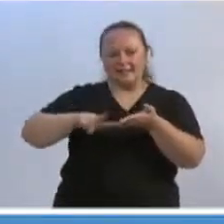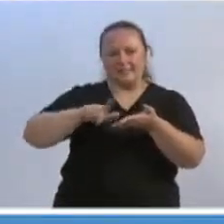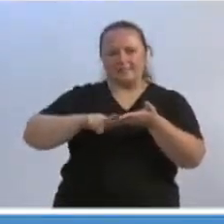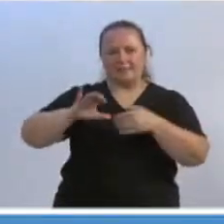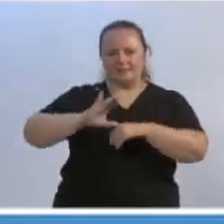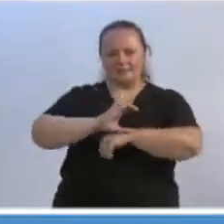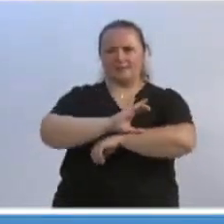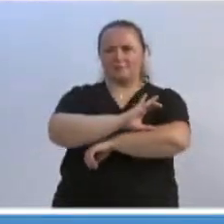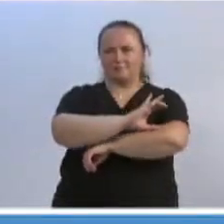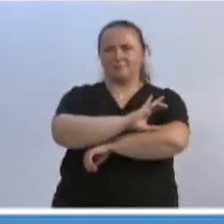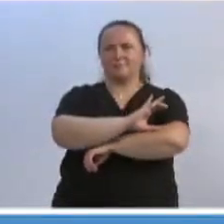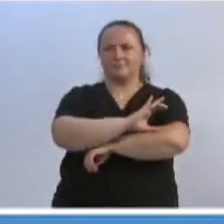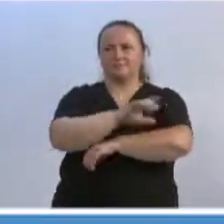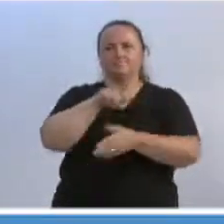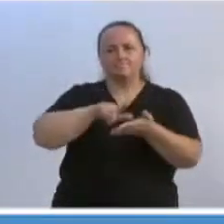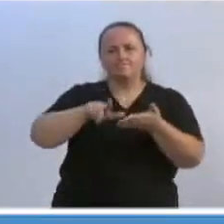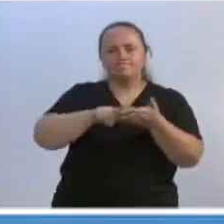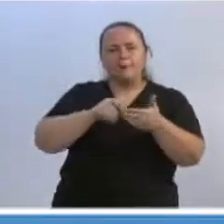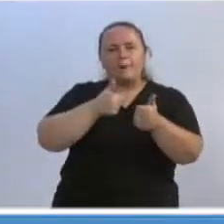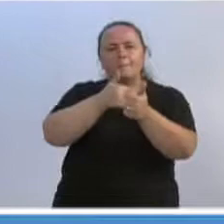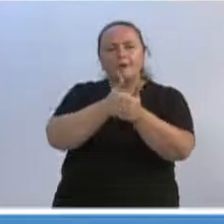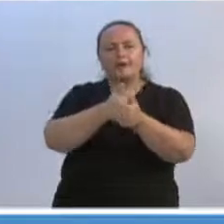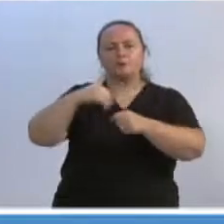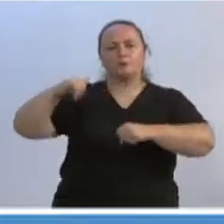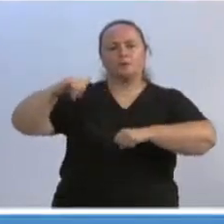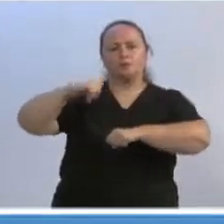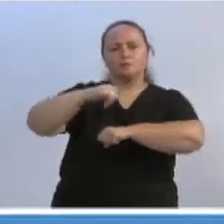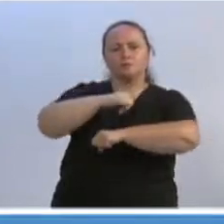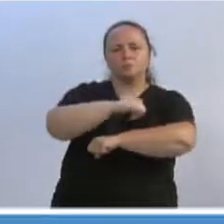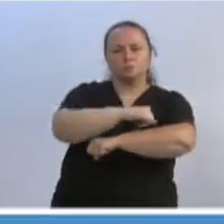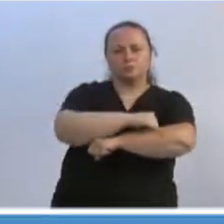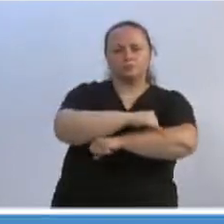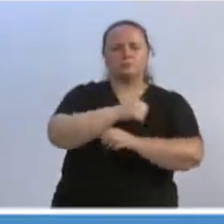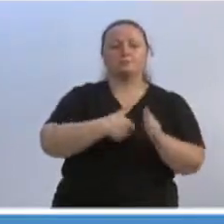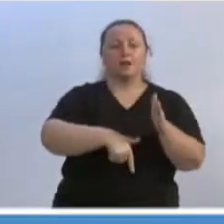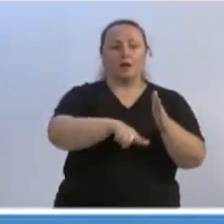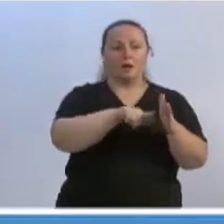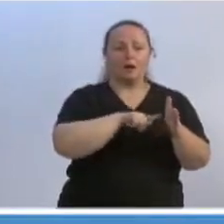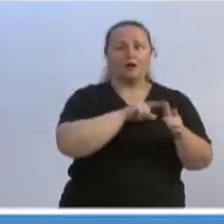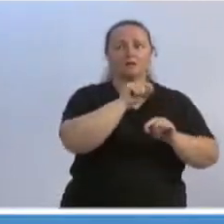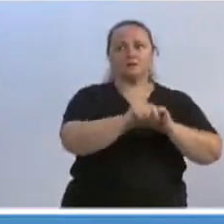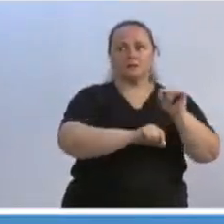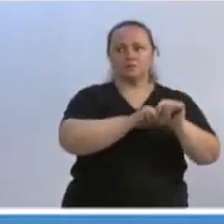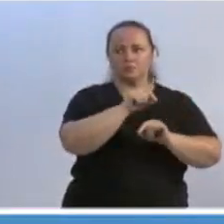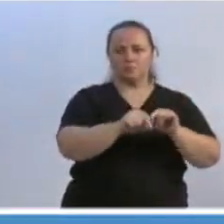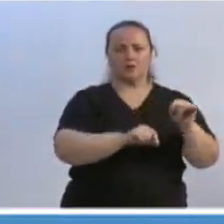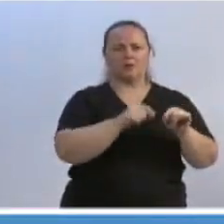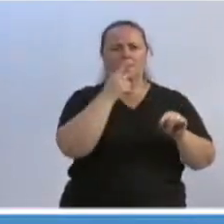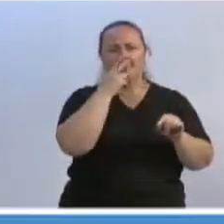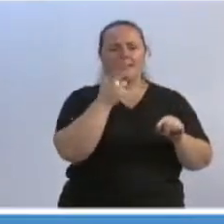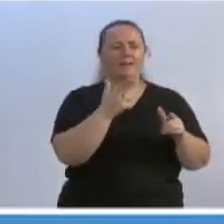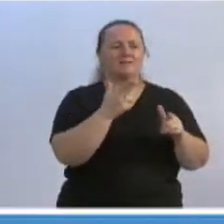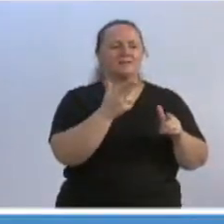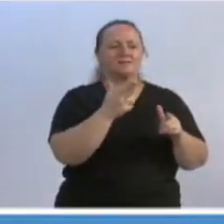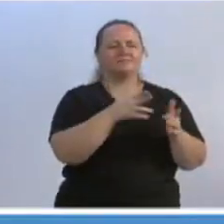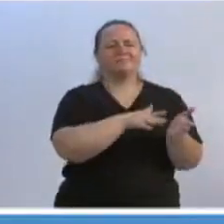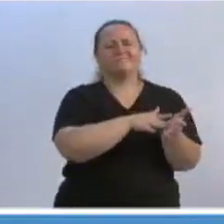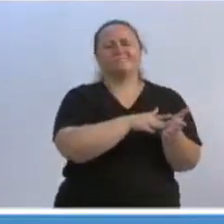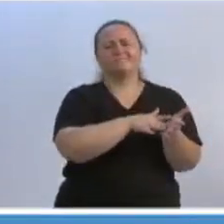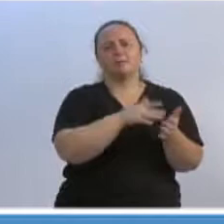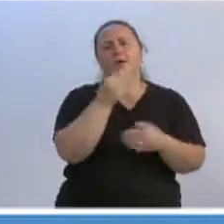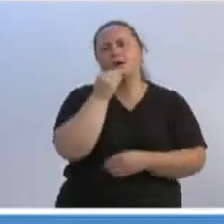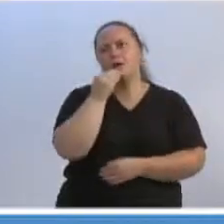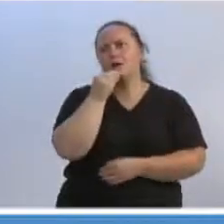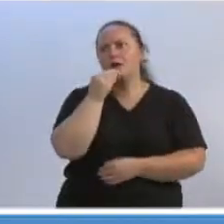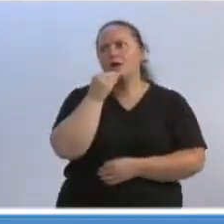Central, atrás do aeroporto, e que eu comentei antes que era um trabalho palativo, e não volto atrás porque é, embora é um trabalho muito bem feito,